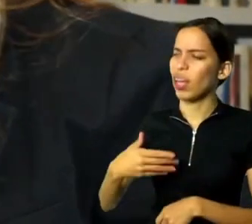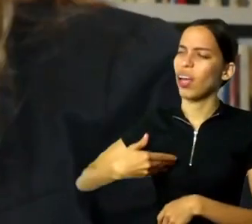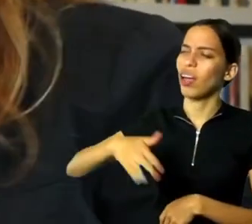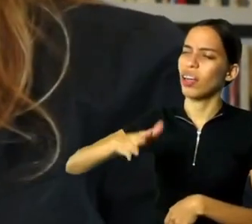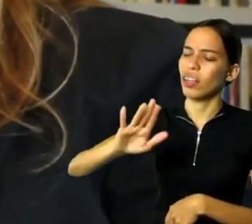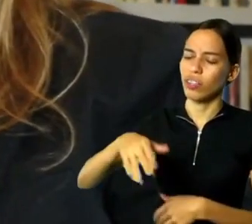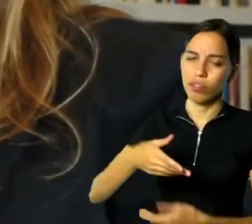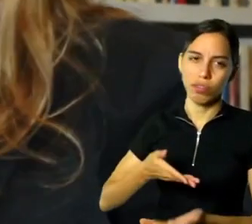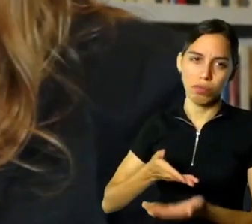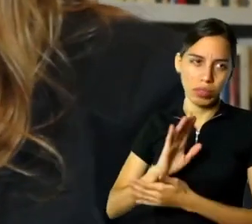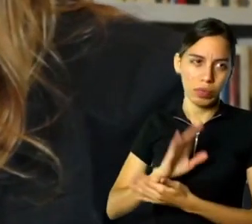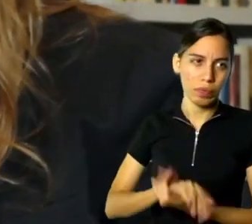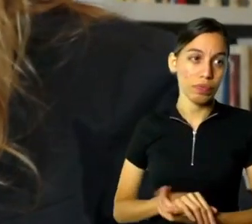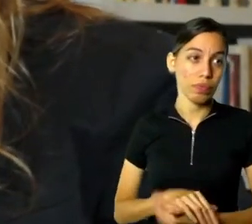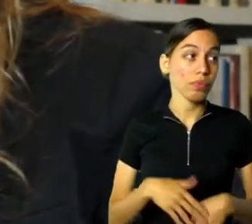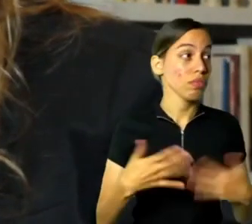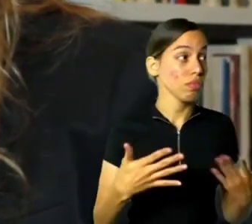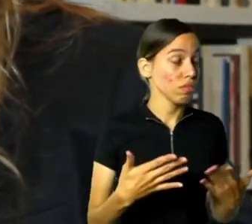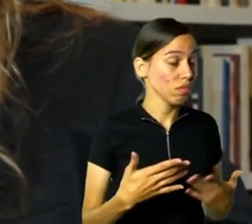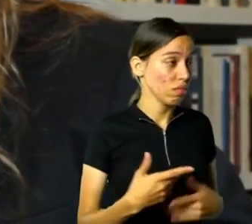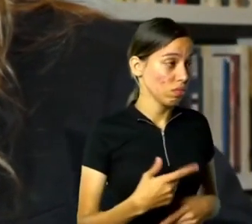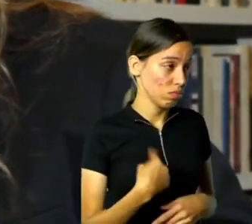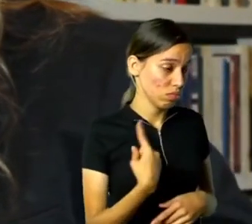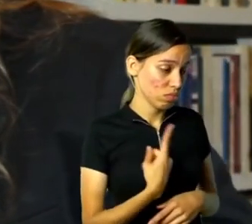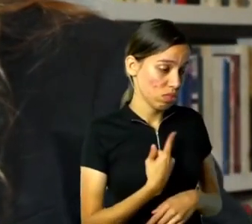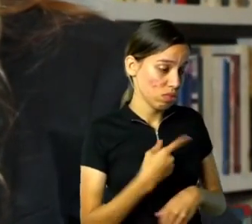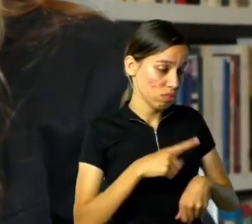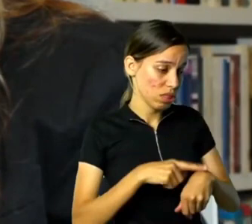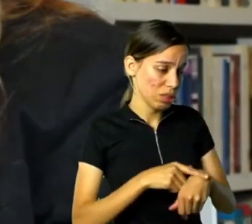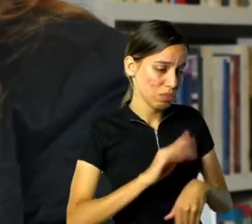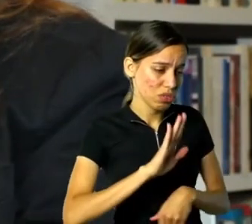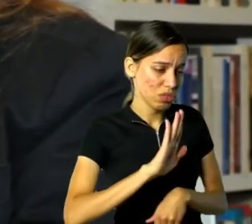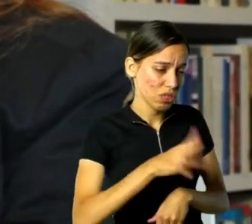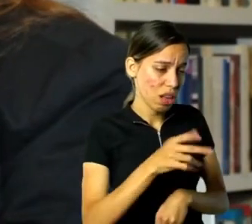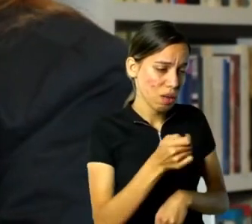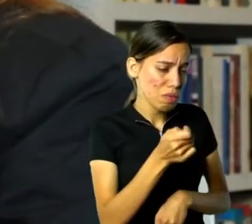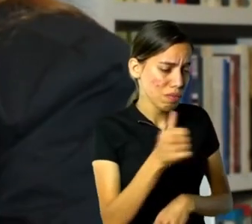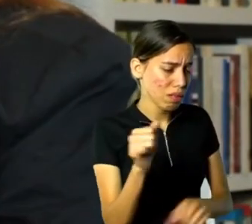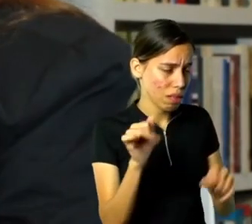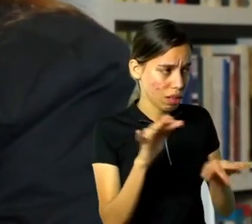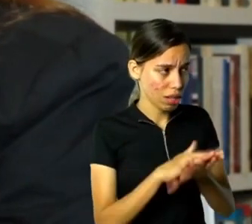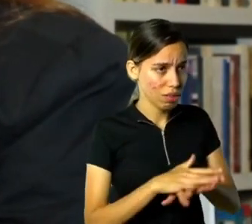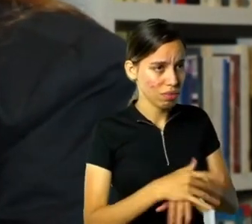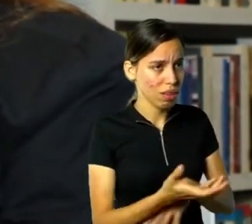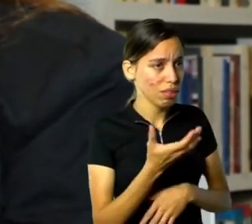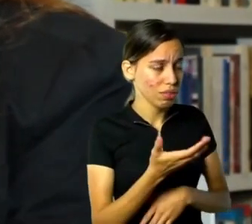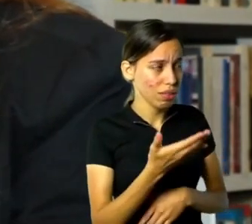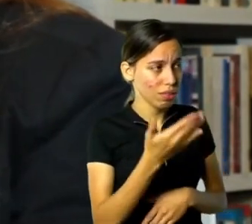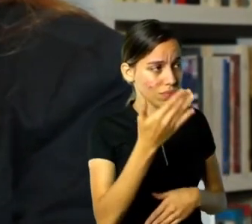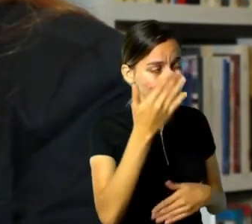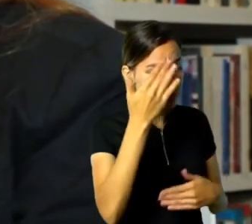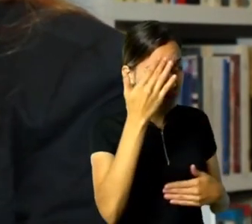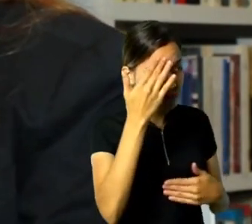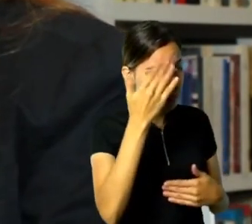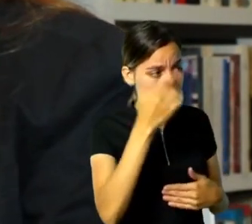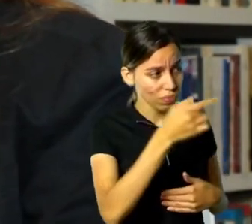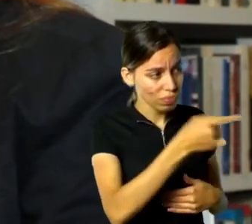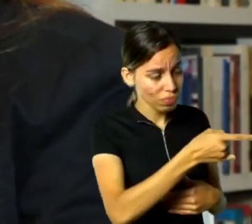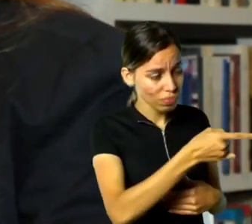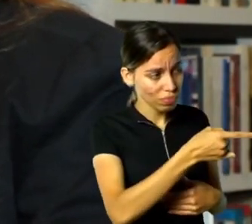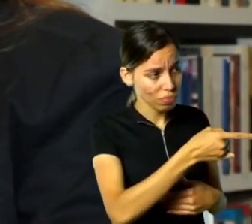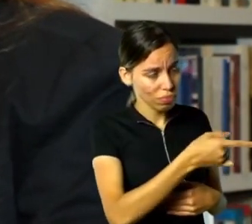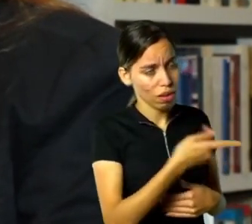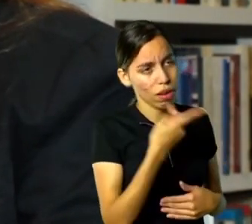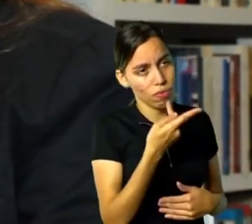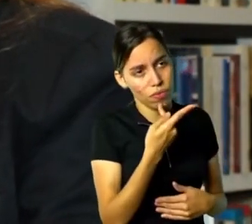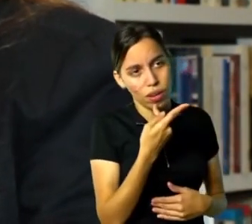olha, nosso tempo aqui já está no finalzinho, eu quero te deixar, para você falar, deixar suas considerações